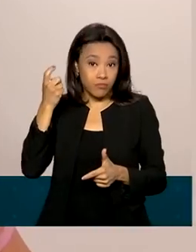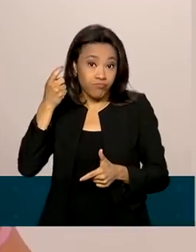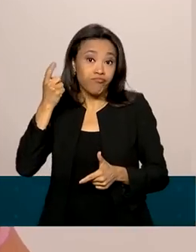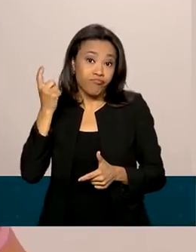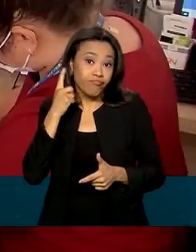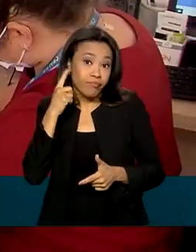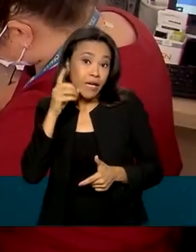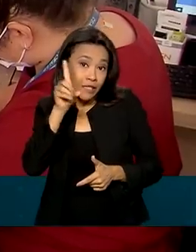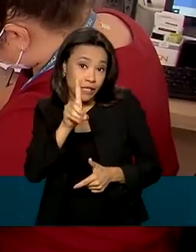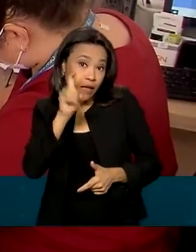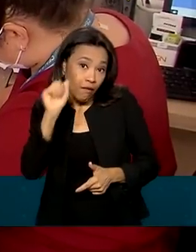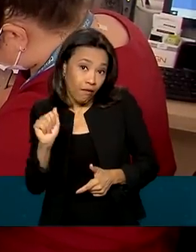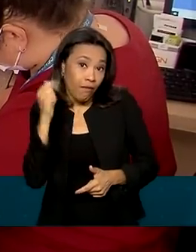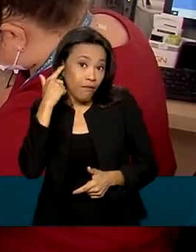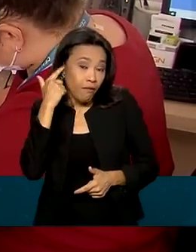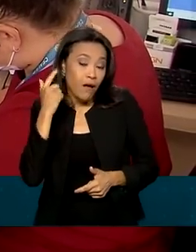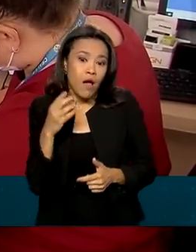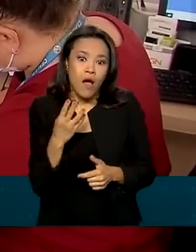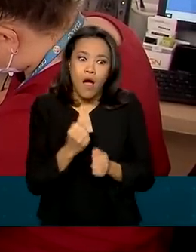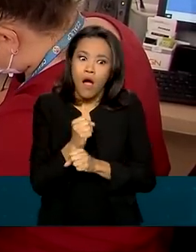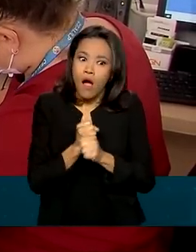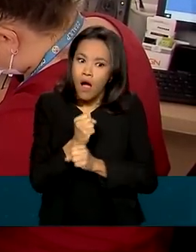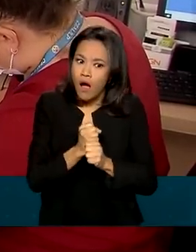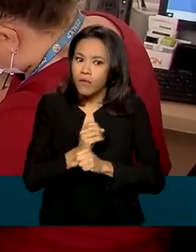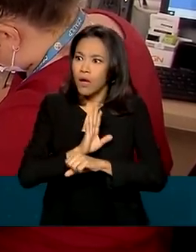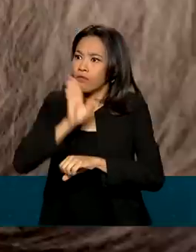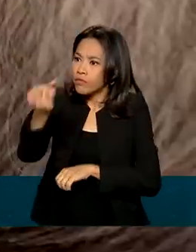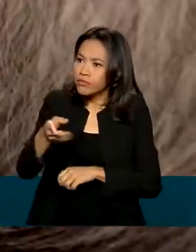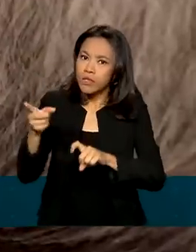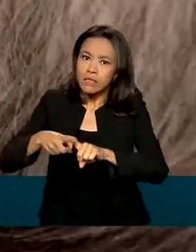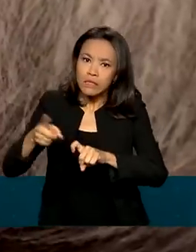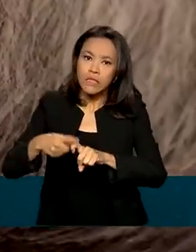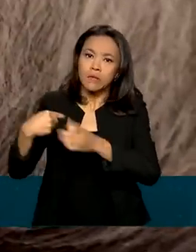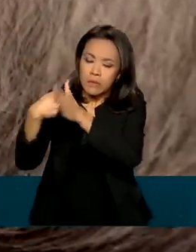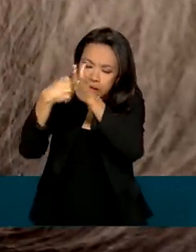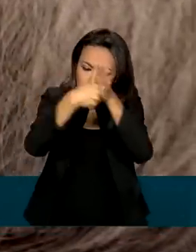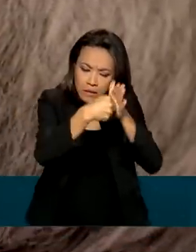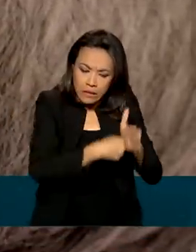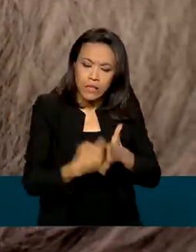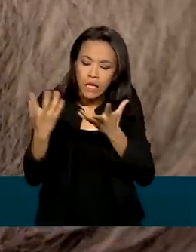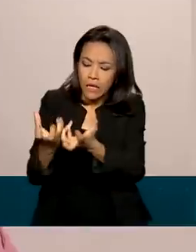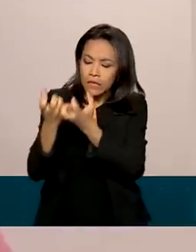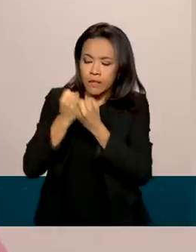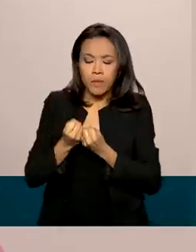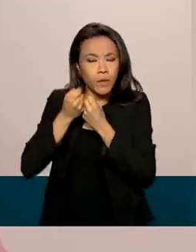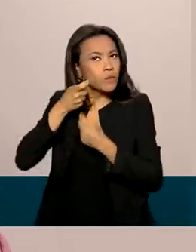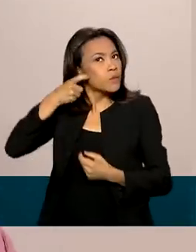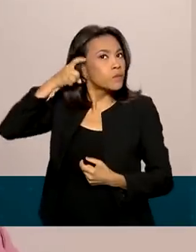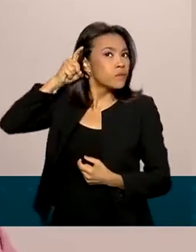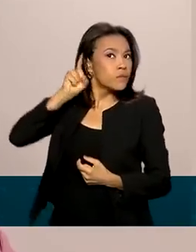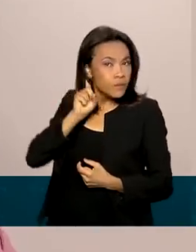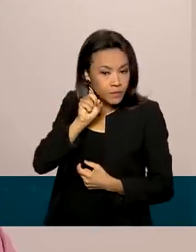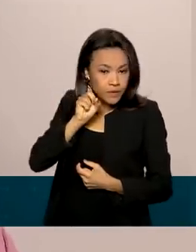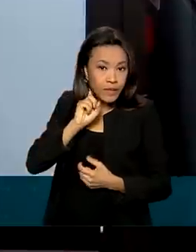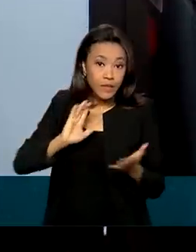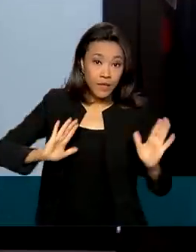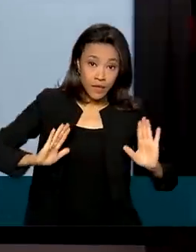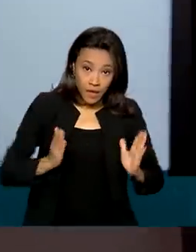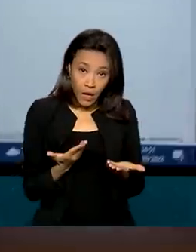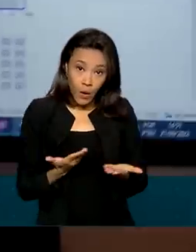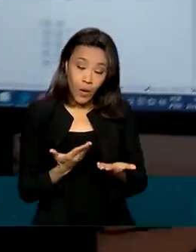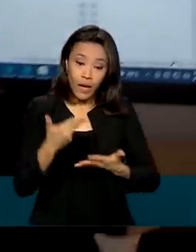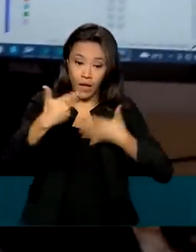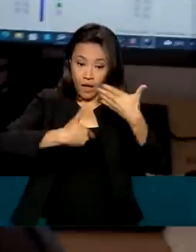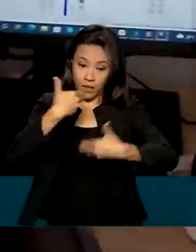muitos anos. Ela passou por consultas médicas, exames, recebeu um aparelho auditivo e agora é atendida no